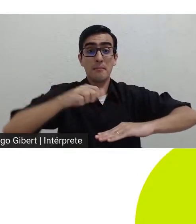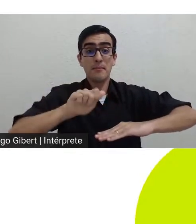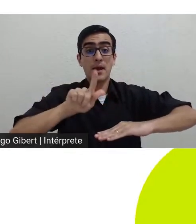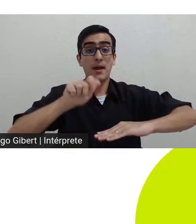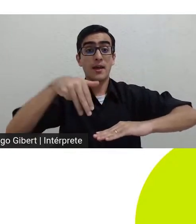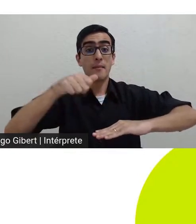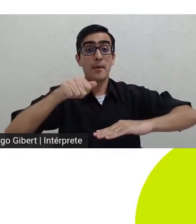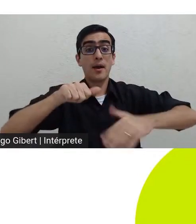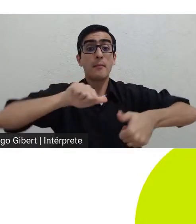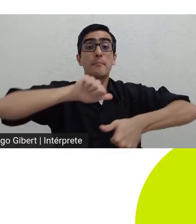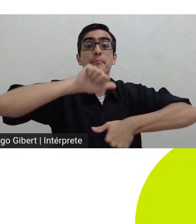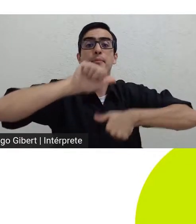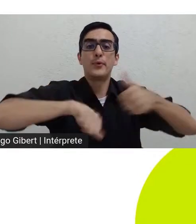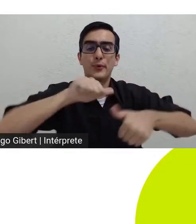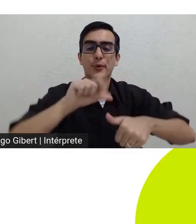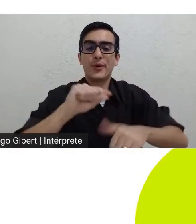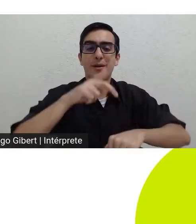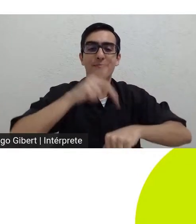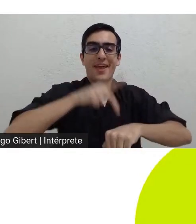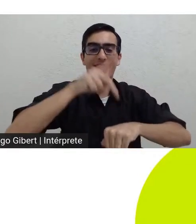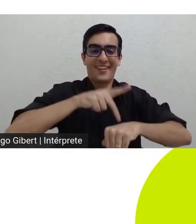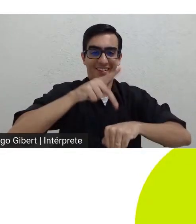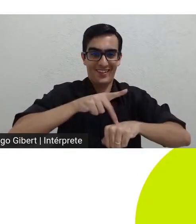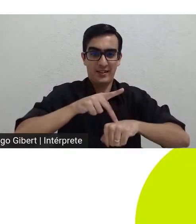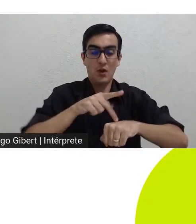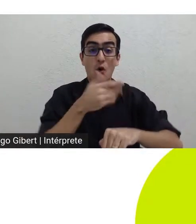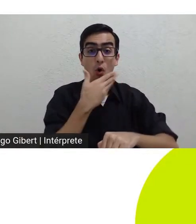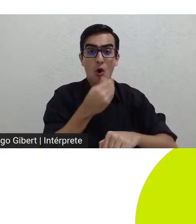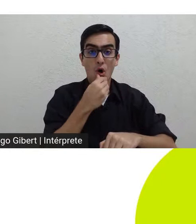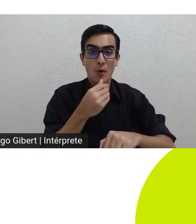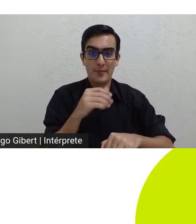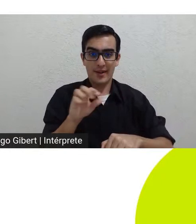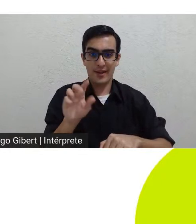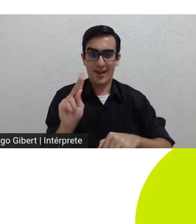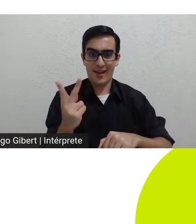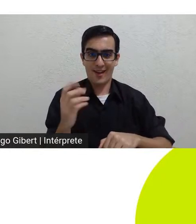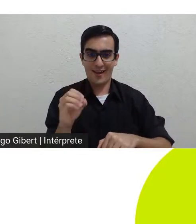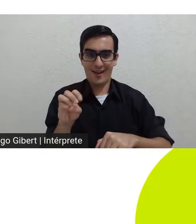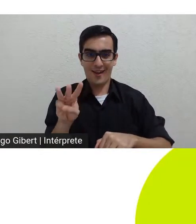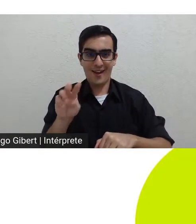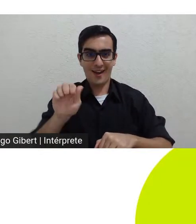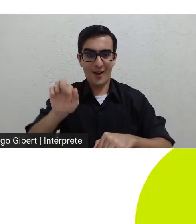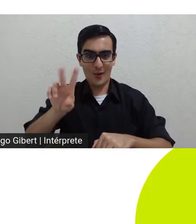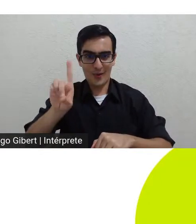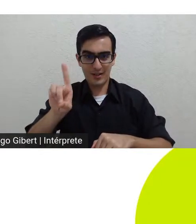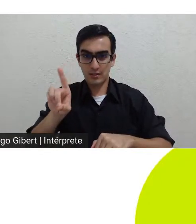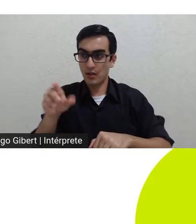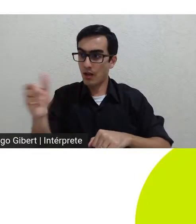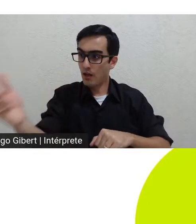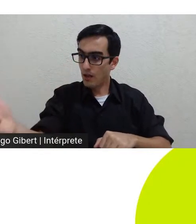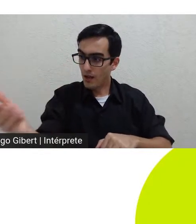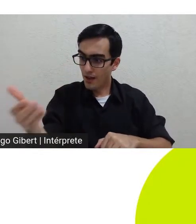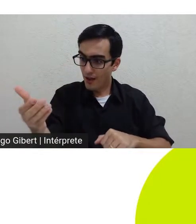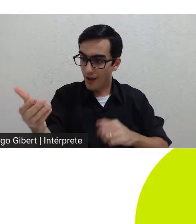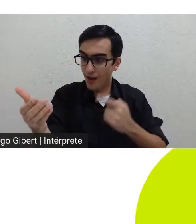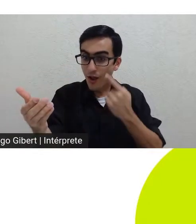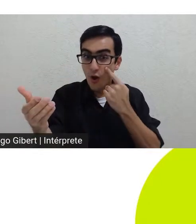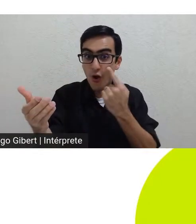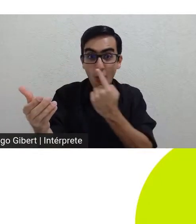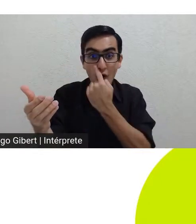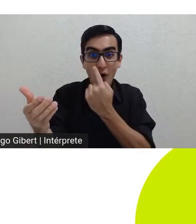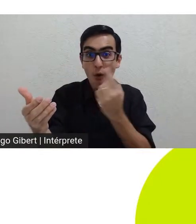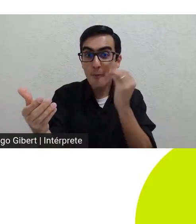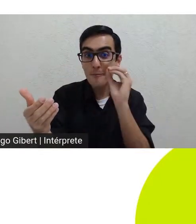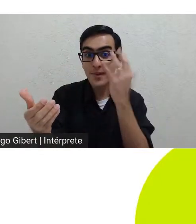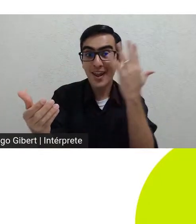o brilho nos olhos de Ratner ao possuir a joia bruta poderia ser um